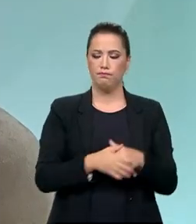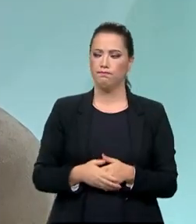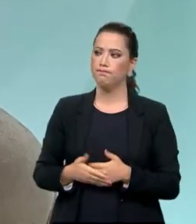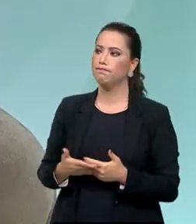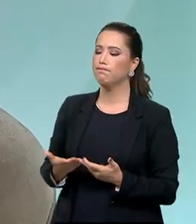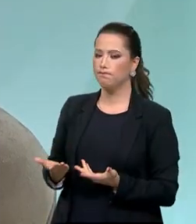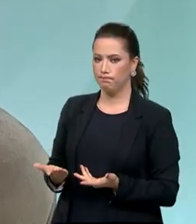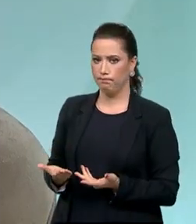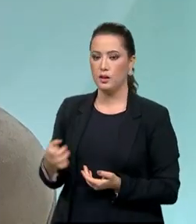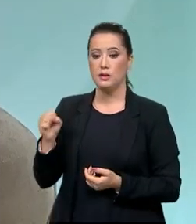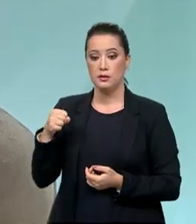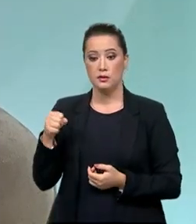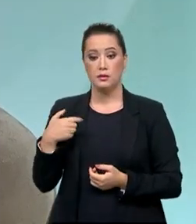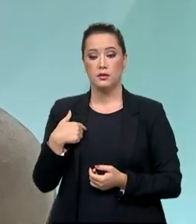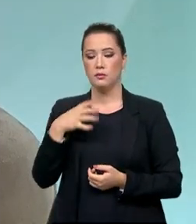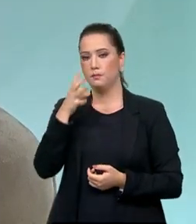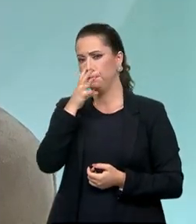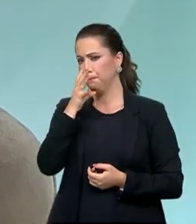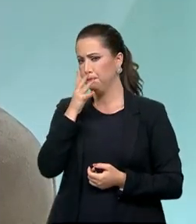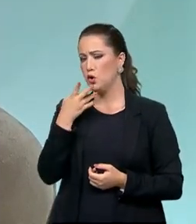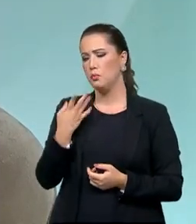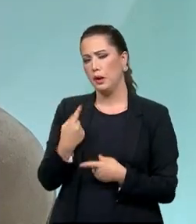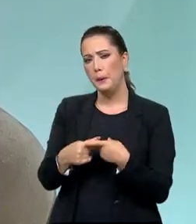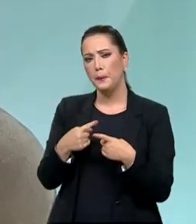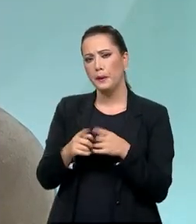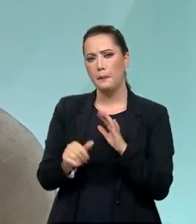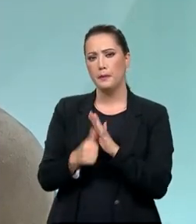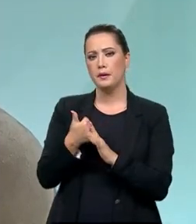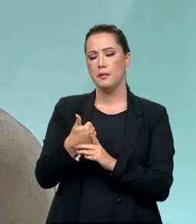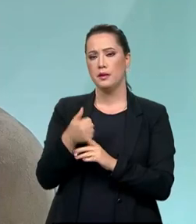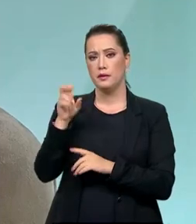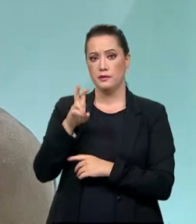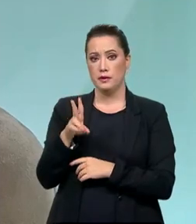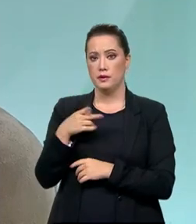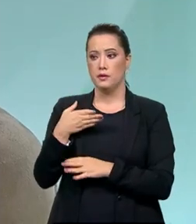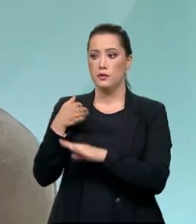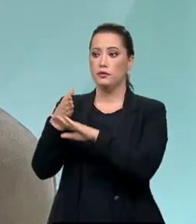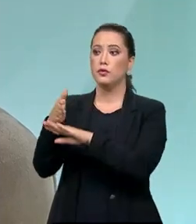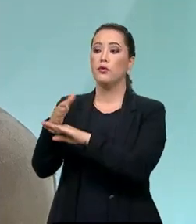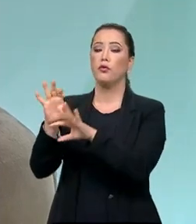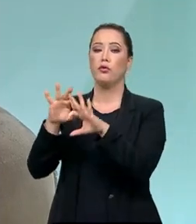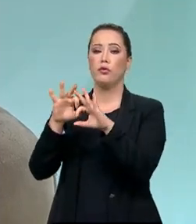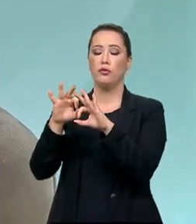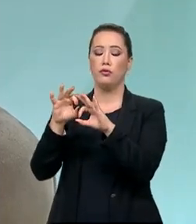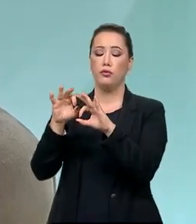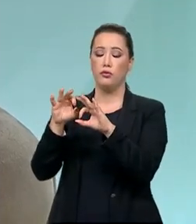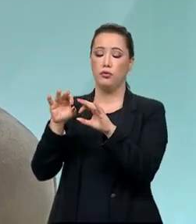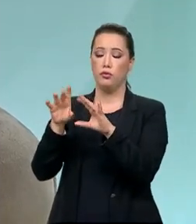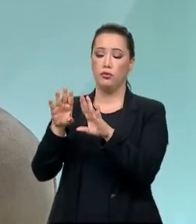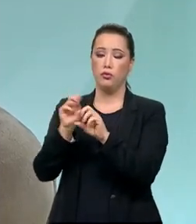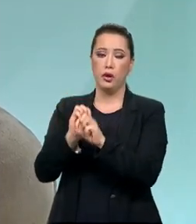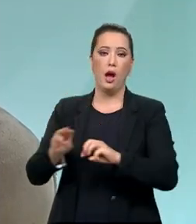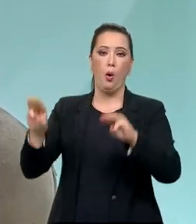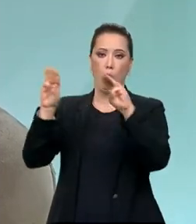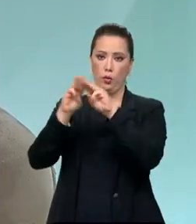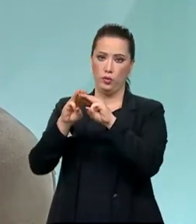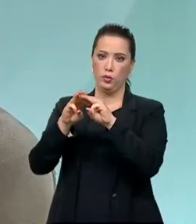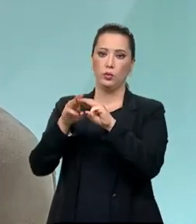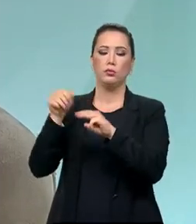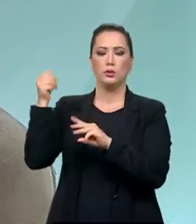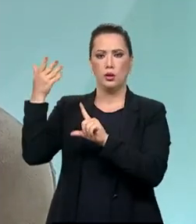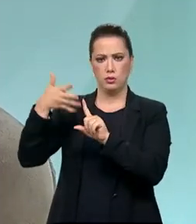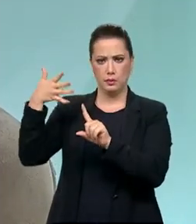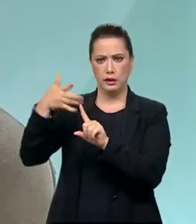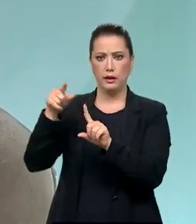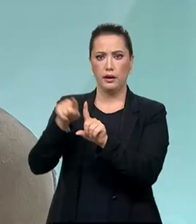isso. Me impressionou que a primeira vez que eu falei na ONU foi na comissão, na conferência de população e